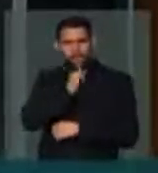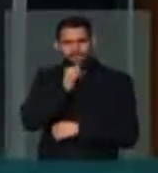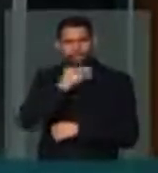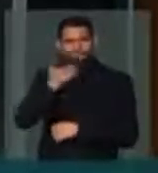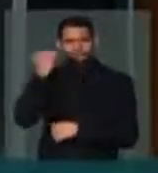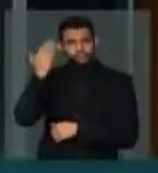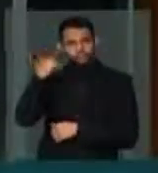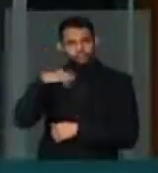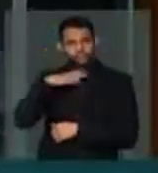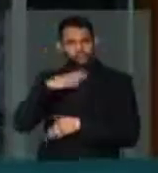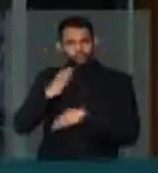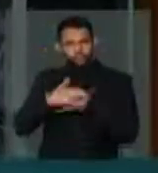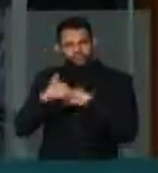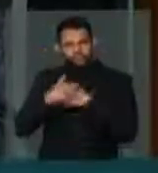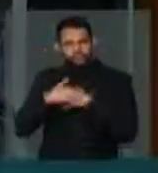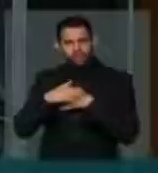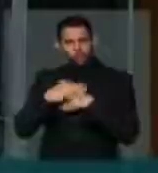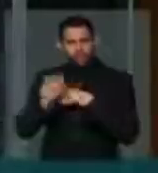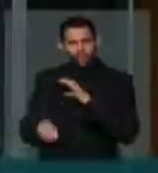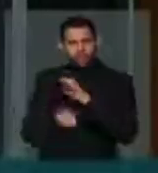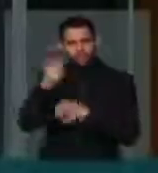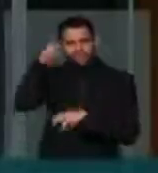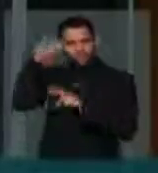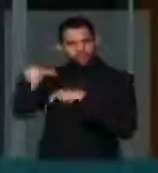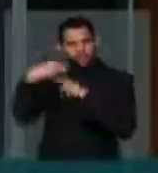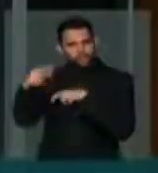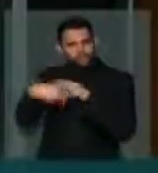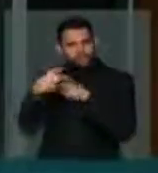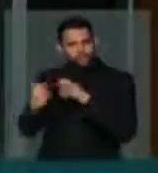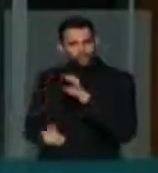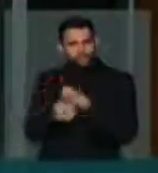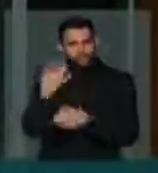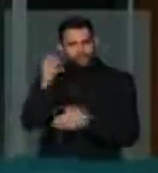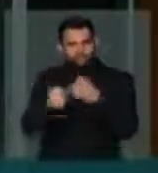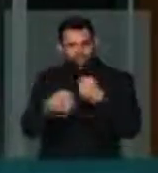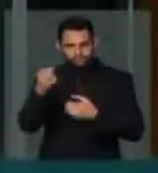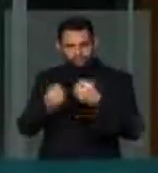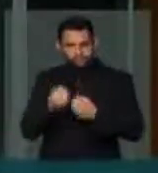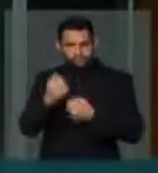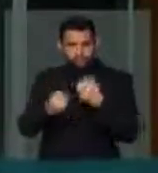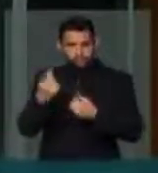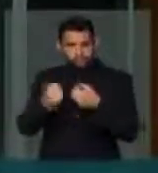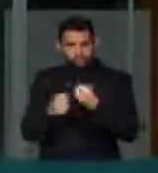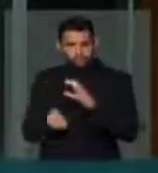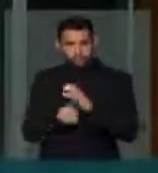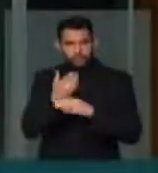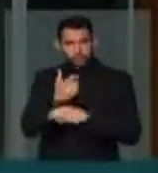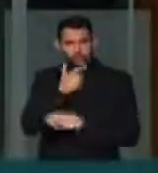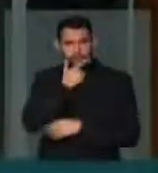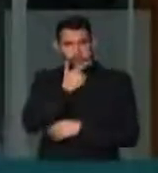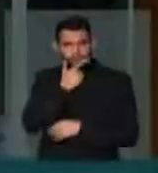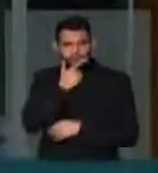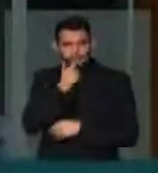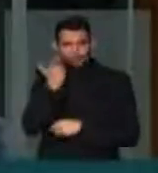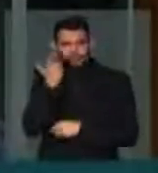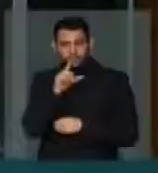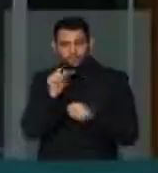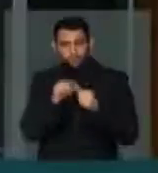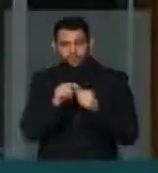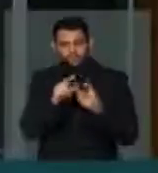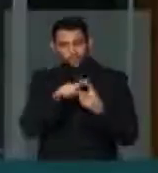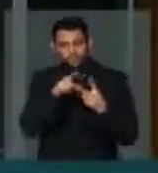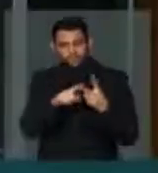que trata com mais carinho os seus agricultores, nós conseguimos também construir dois centros de qualidade do queijo artesanal.